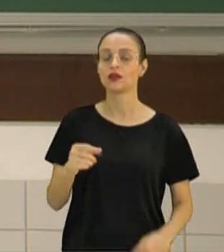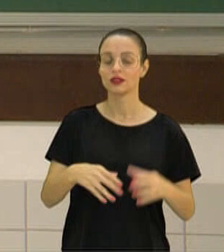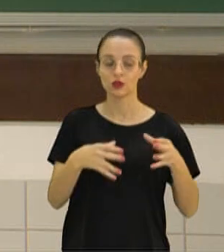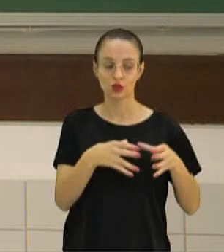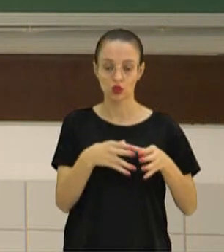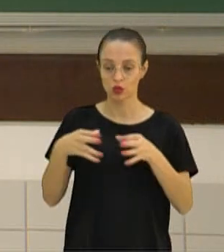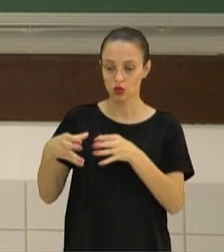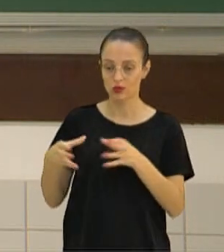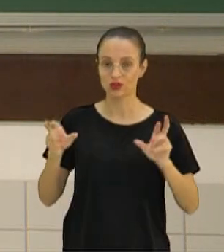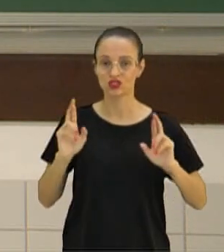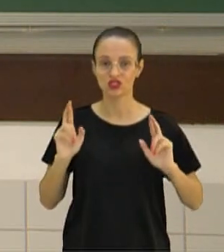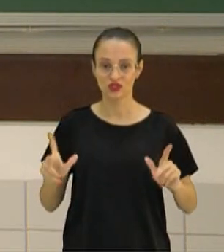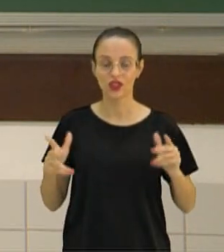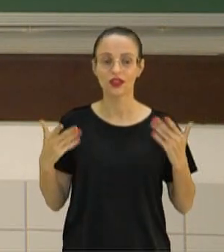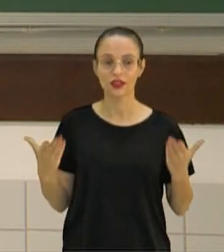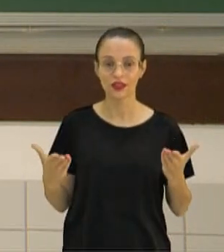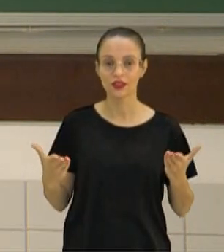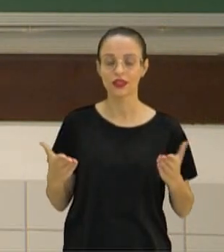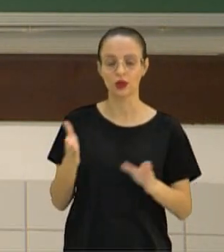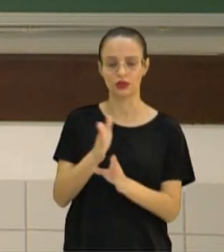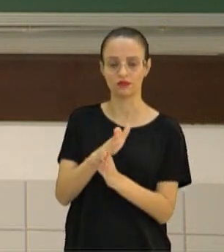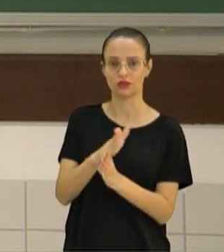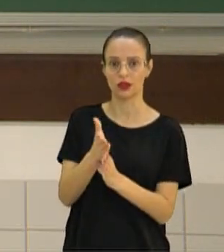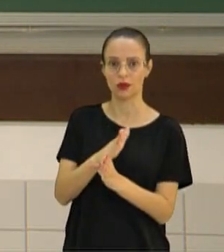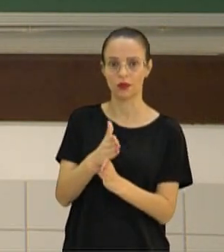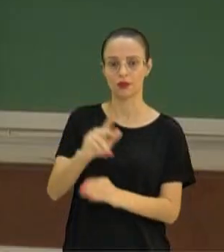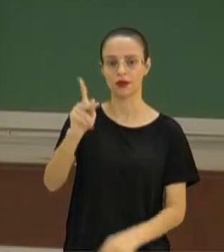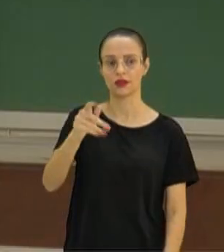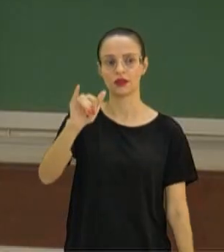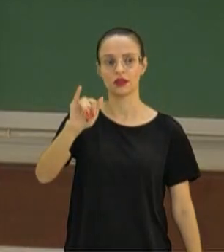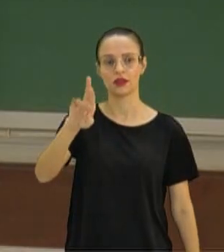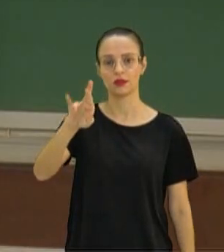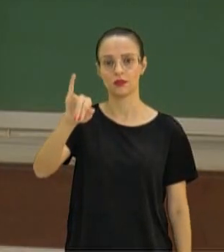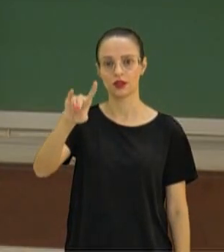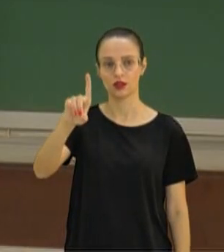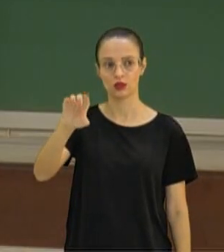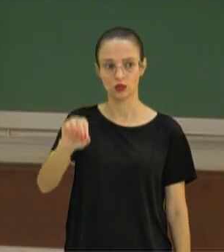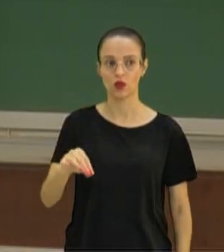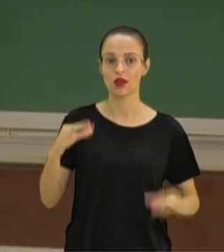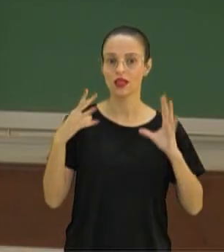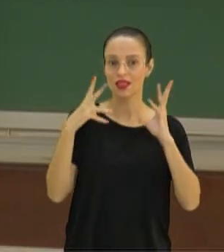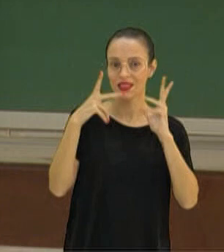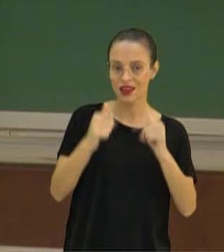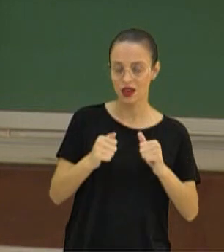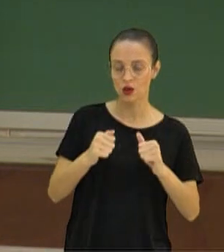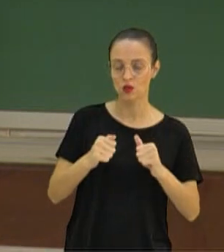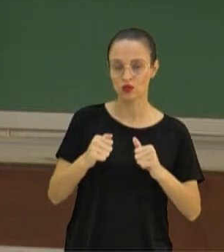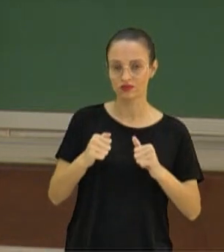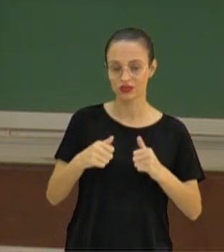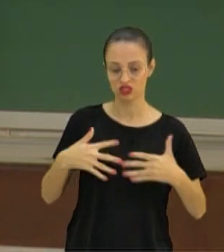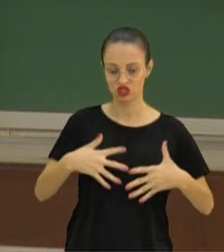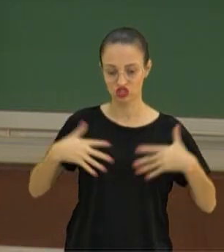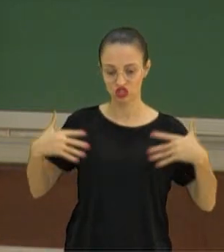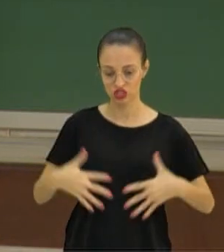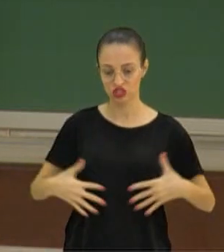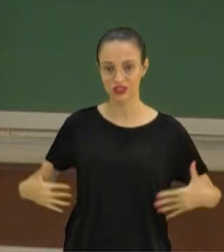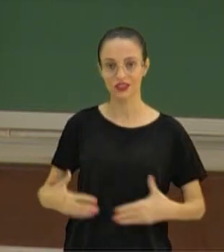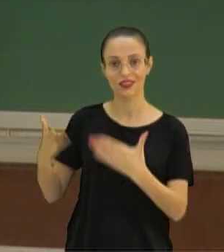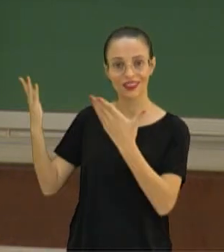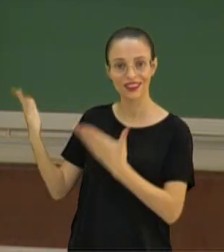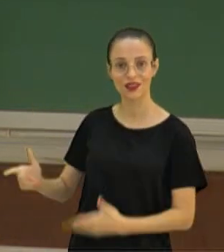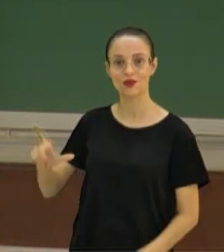diferentes, eu tenho o nós chamamos de híbrido. Então, leão com tigre vai formar esse maravilhoso